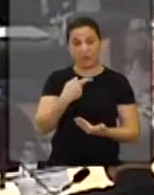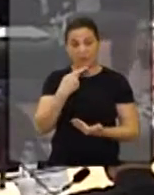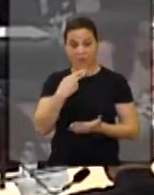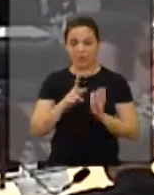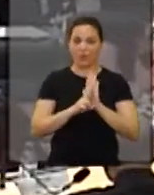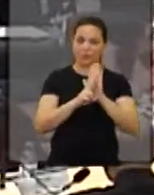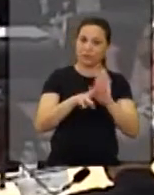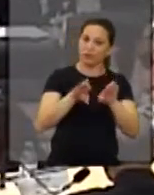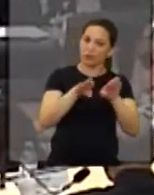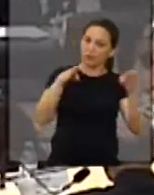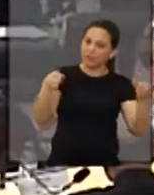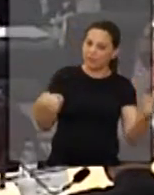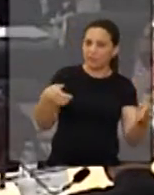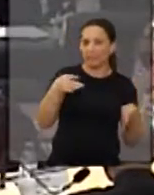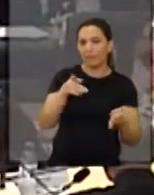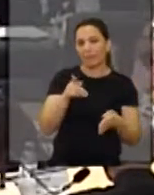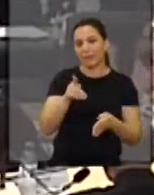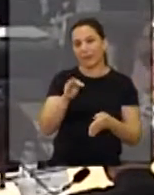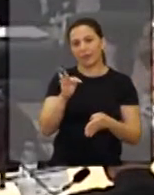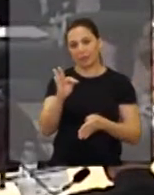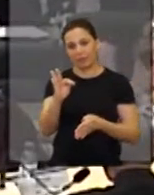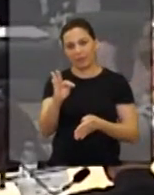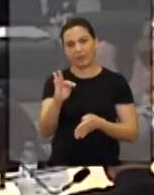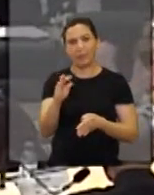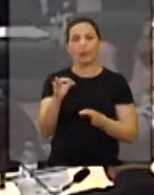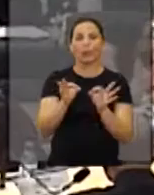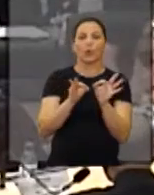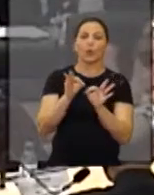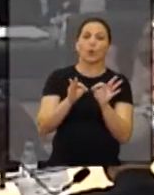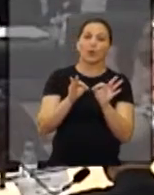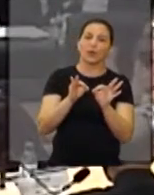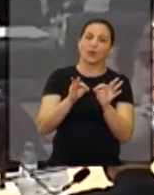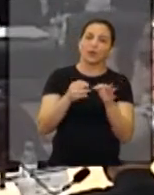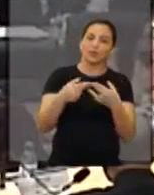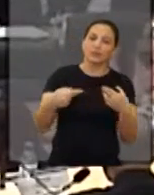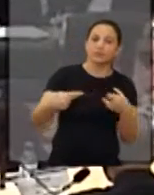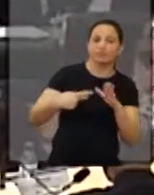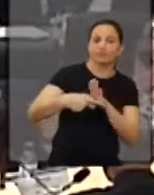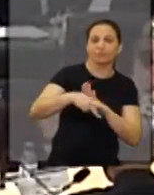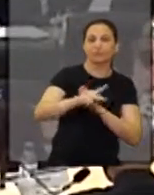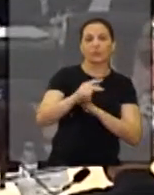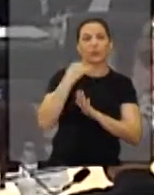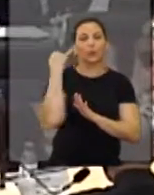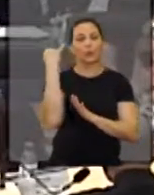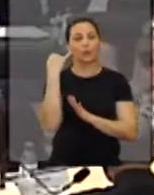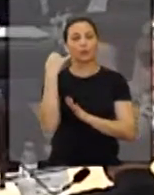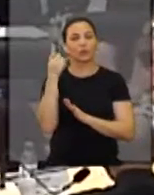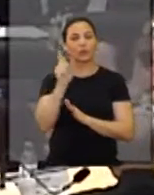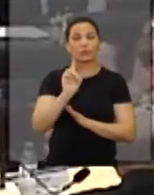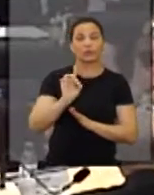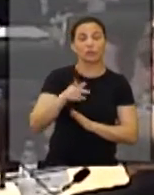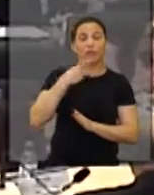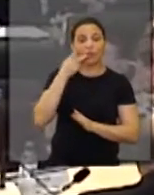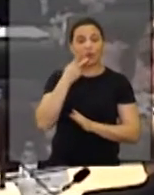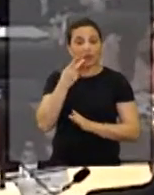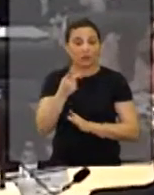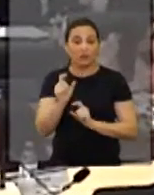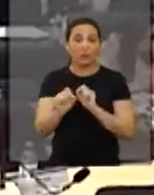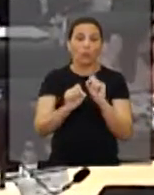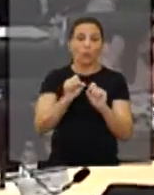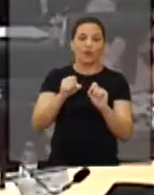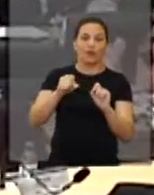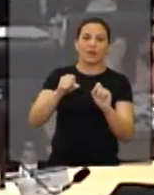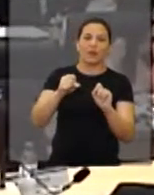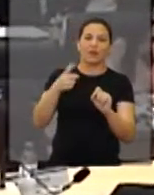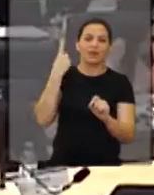eu falo em nome da bancada, do Donizete, da Gabriela. É um projeto importante, onde você não está falando só